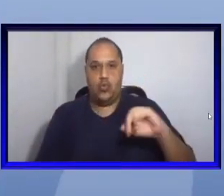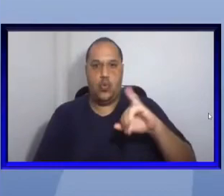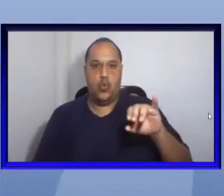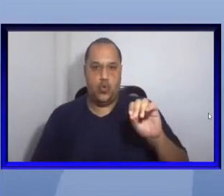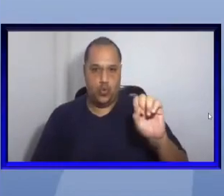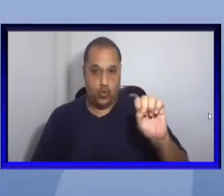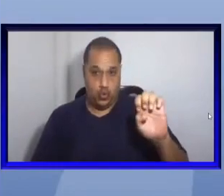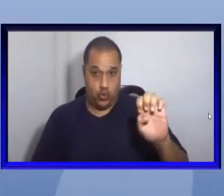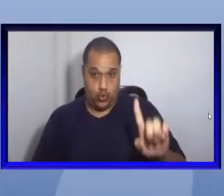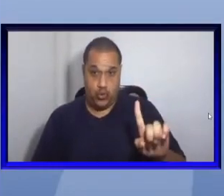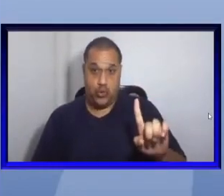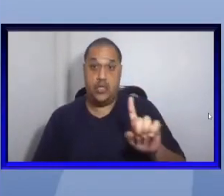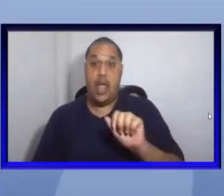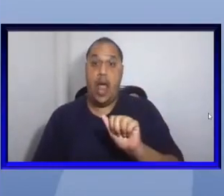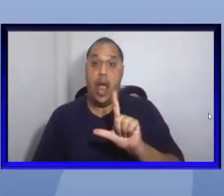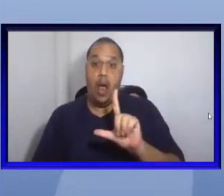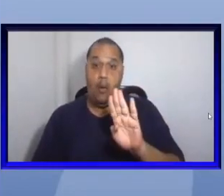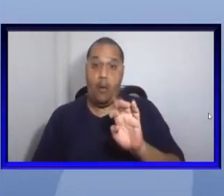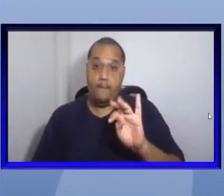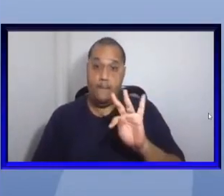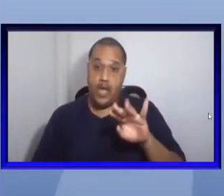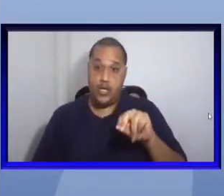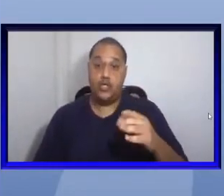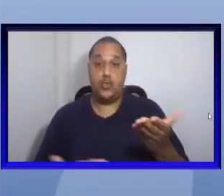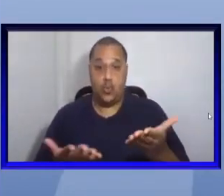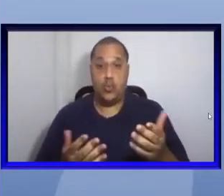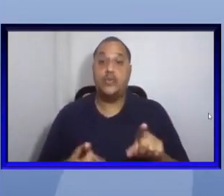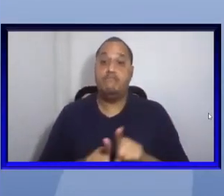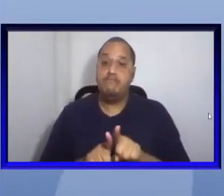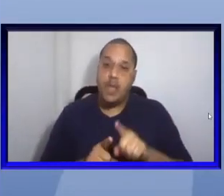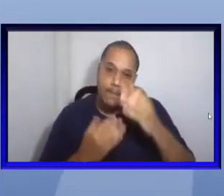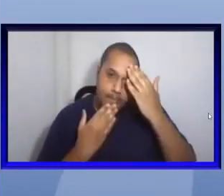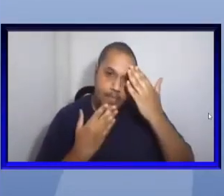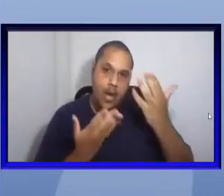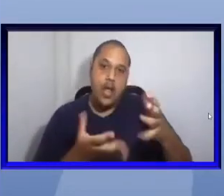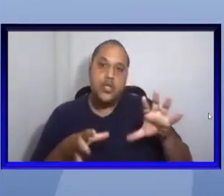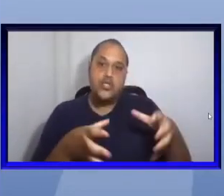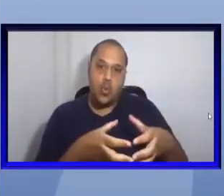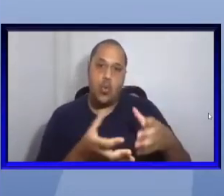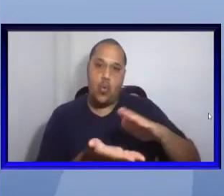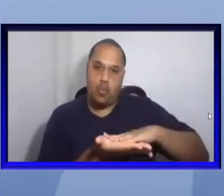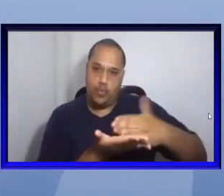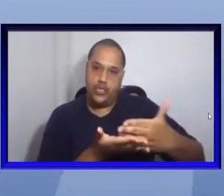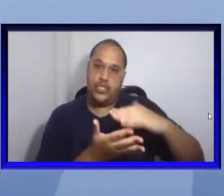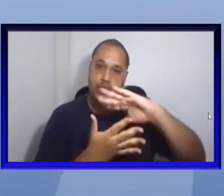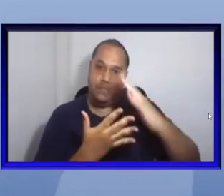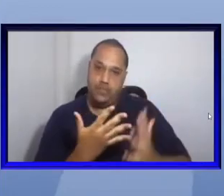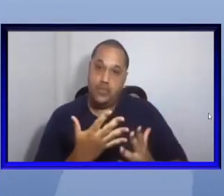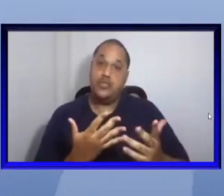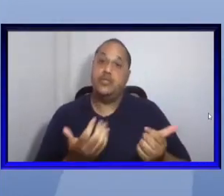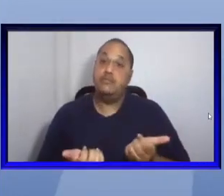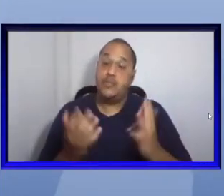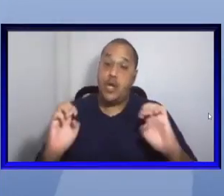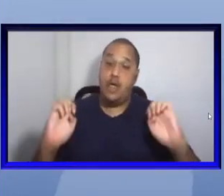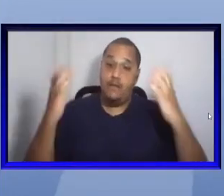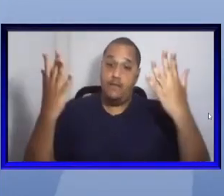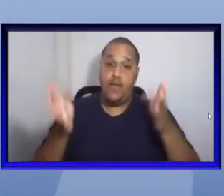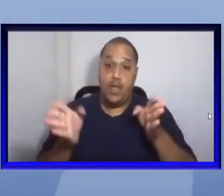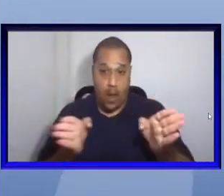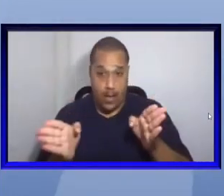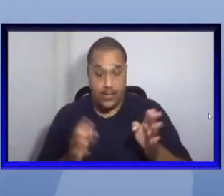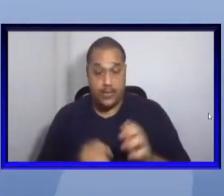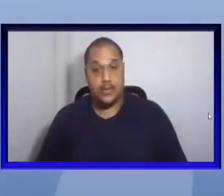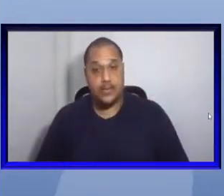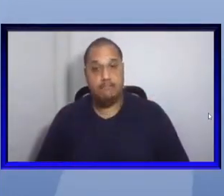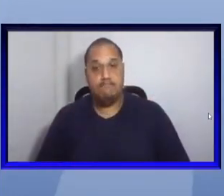conosco hoje e agradecer também a equipe de intérpretes que foi o nosso evento mais acessível o intervalo vai